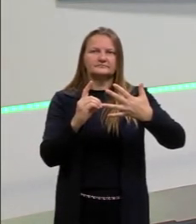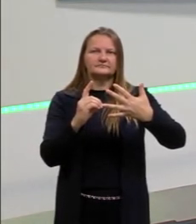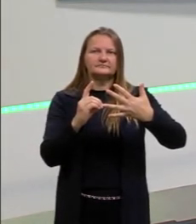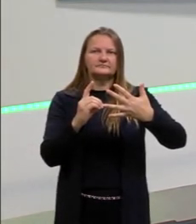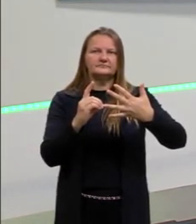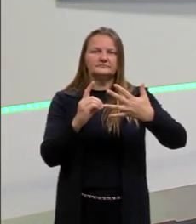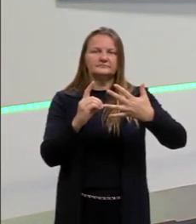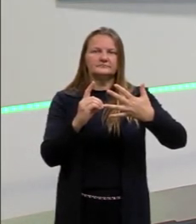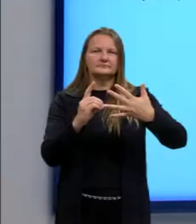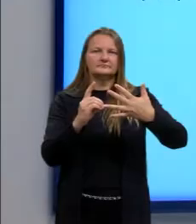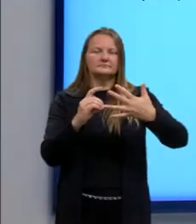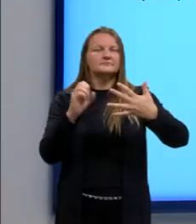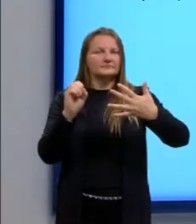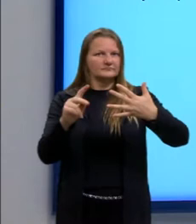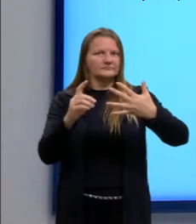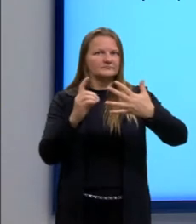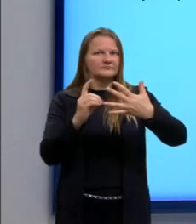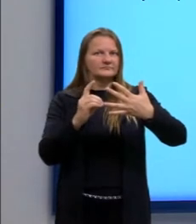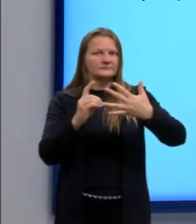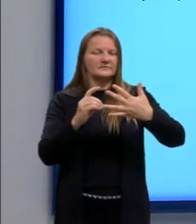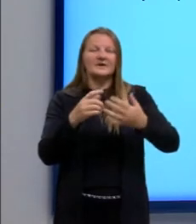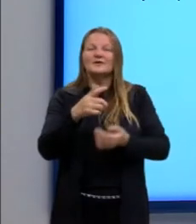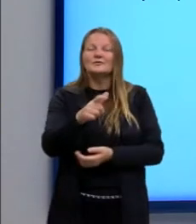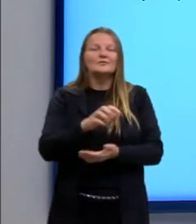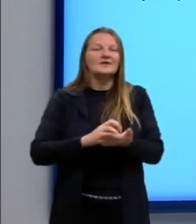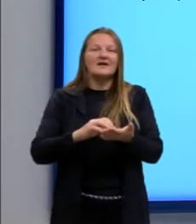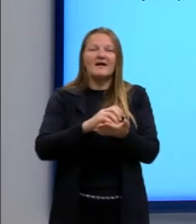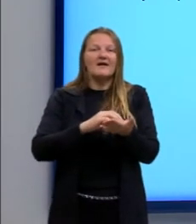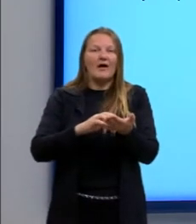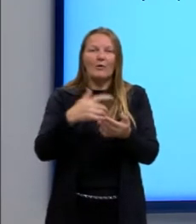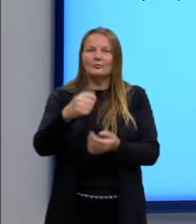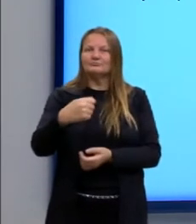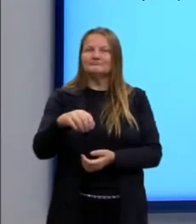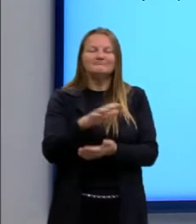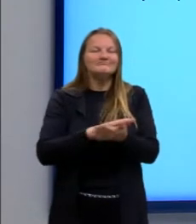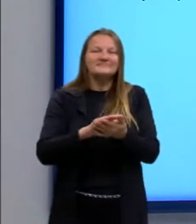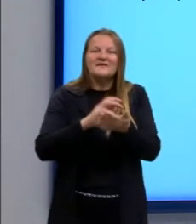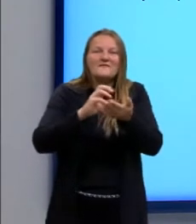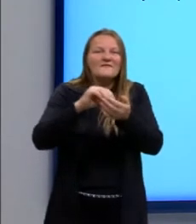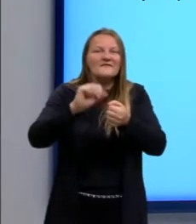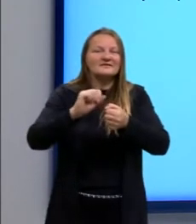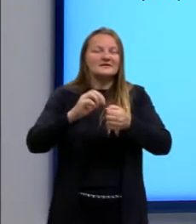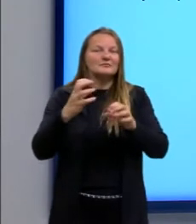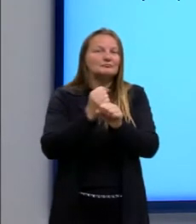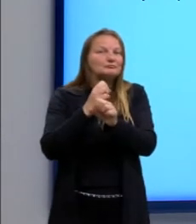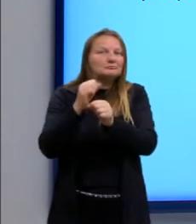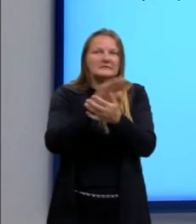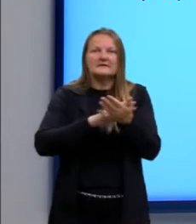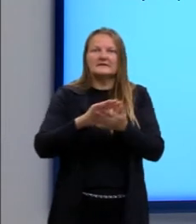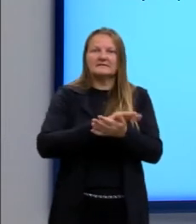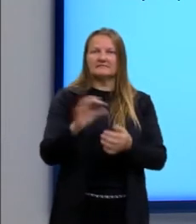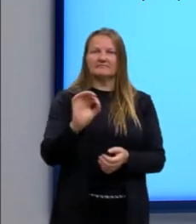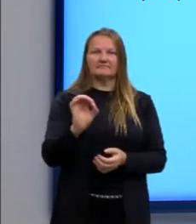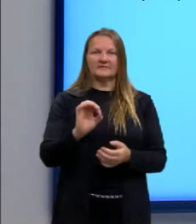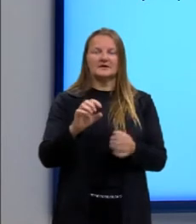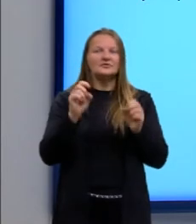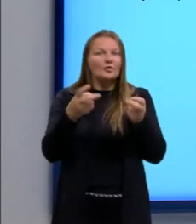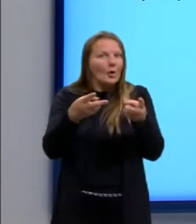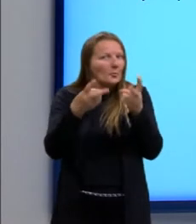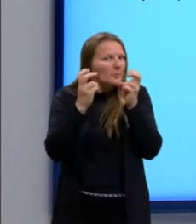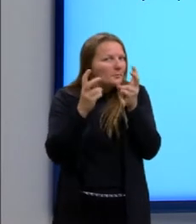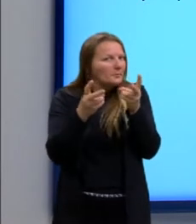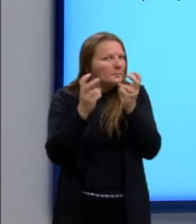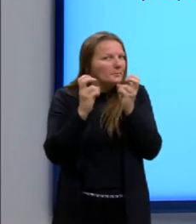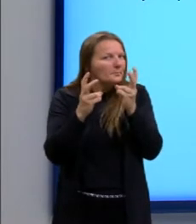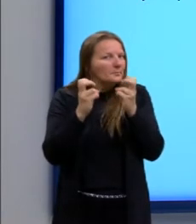Certo, pessoal? Aqui vejam que a gente não usou cálculo, a gente não precisou fazer contas. Essa é uma questão que, realmente, a gente só